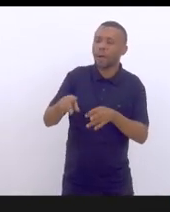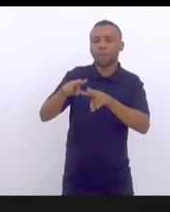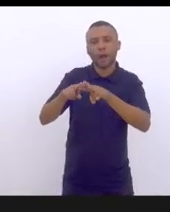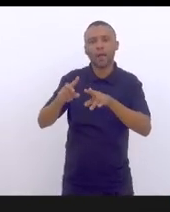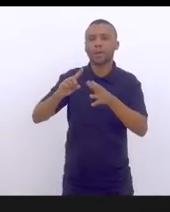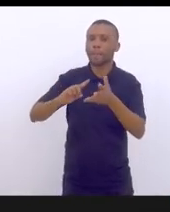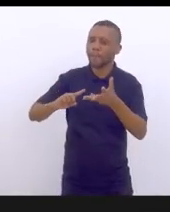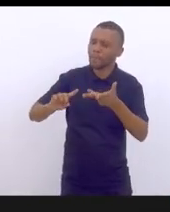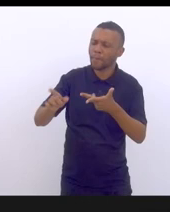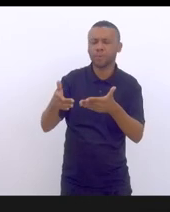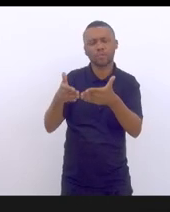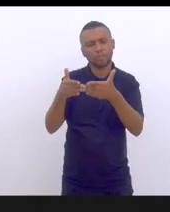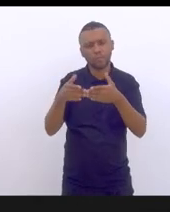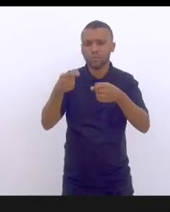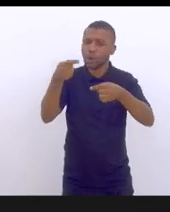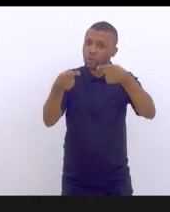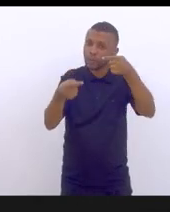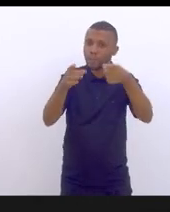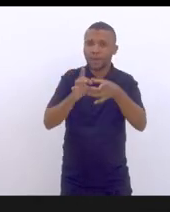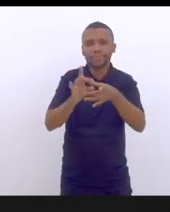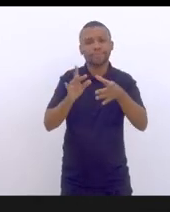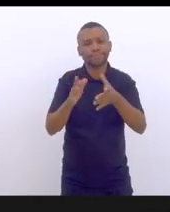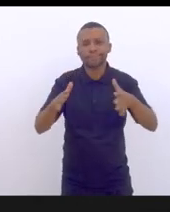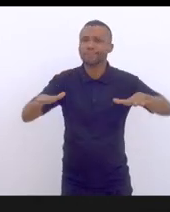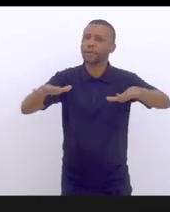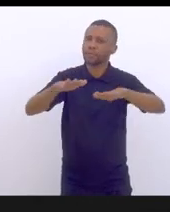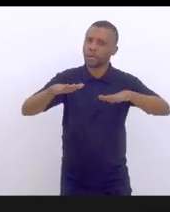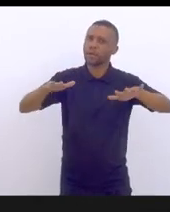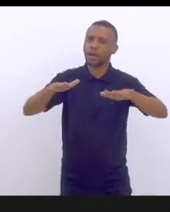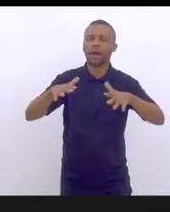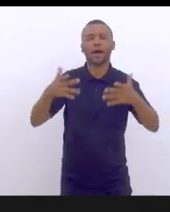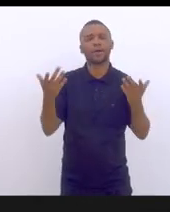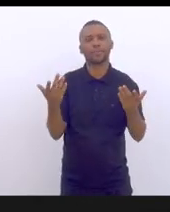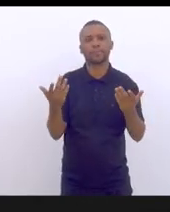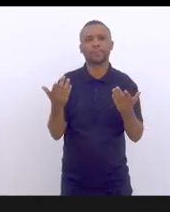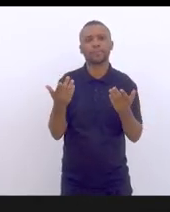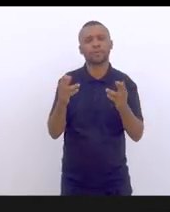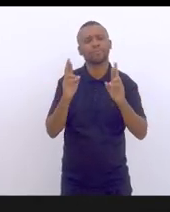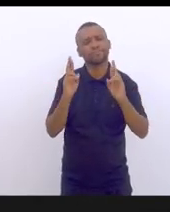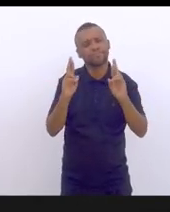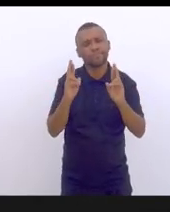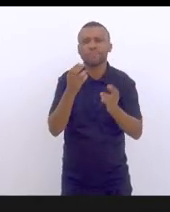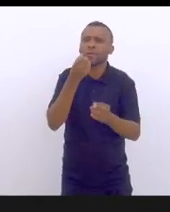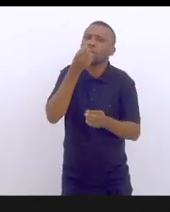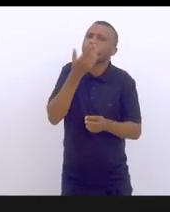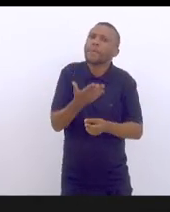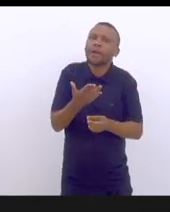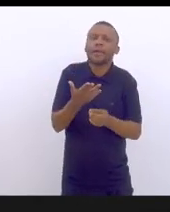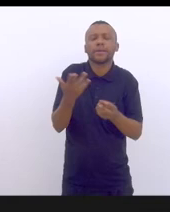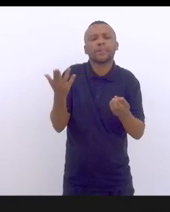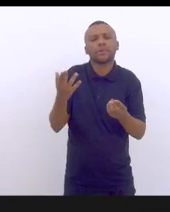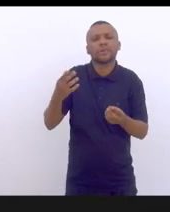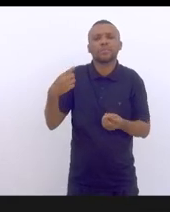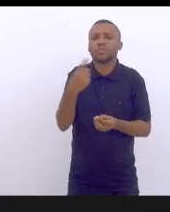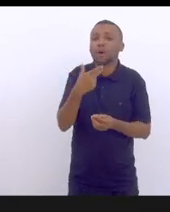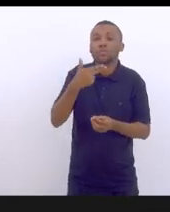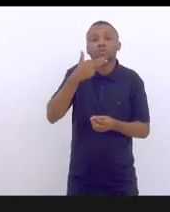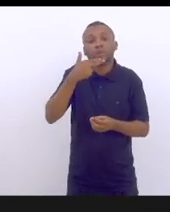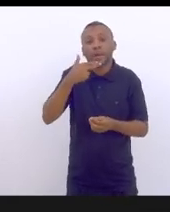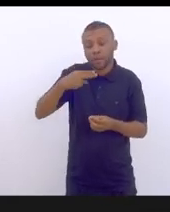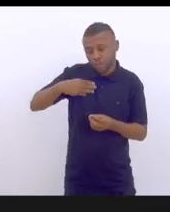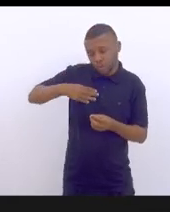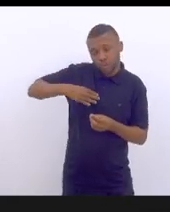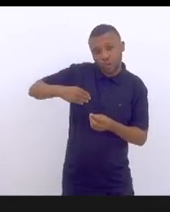Vamos reestabelecer o nosso debate democrático para o bem pelo menos dos nossos netos